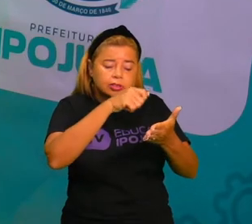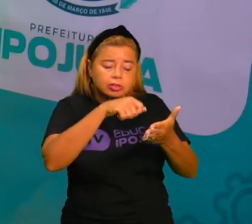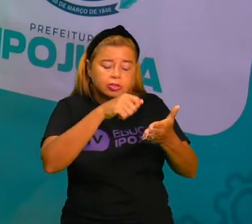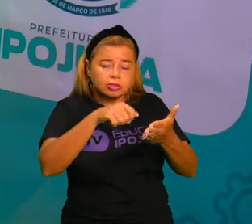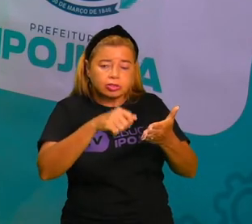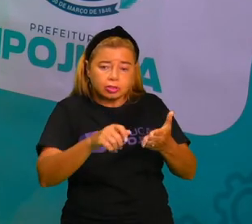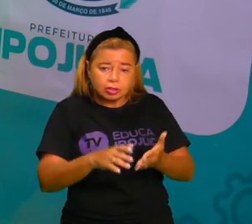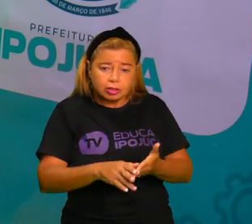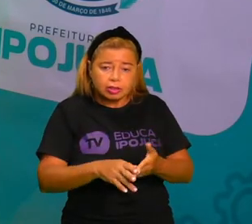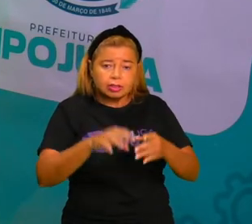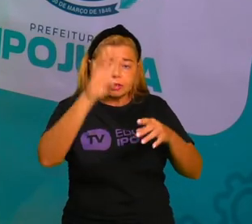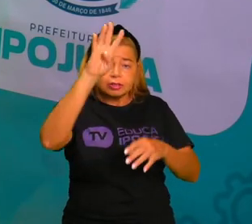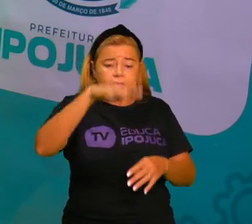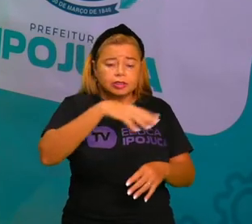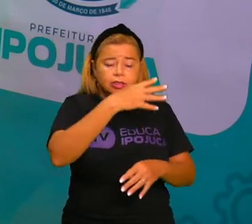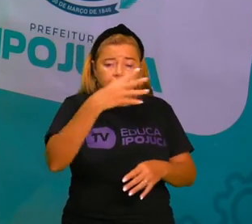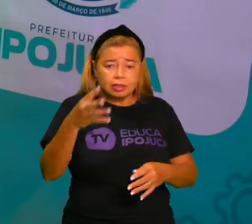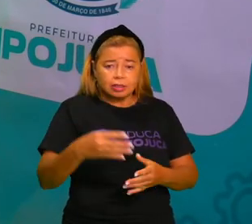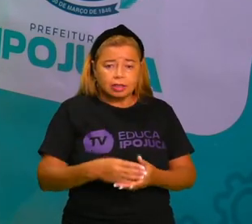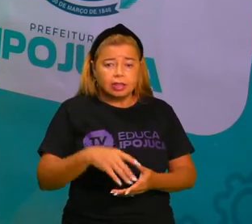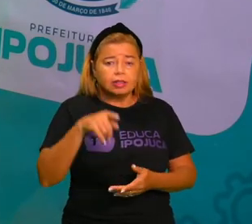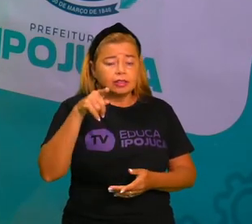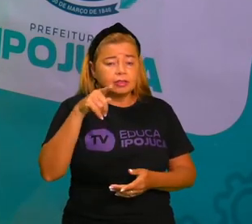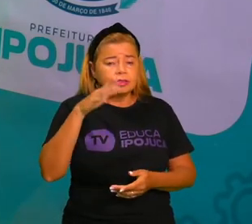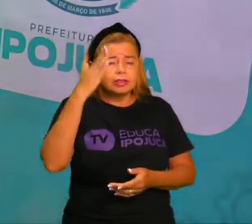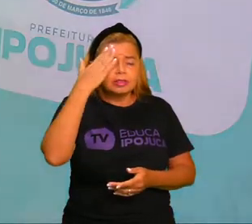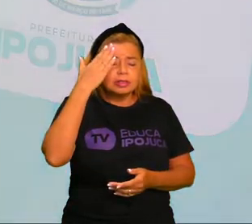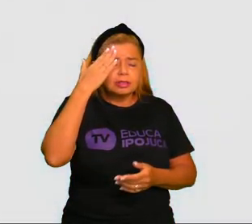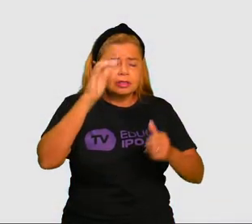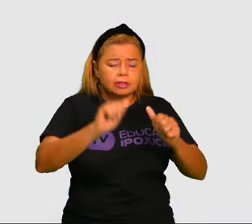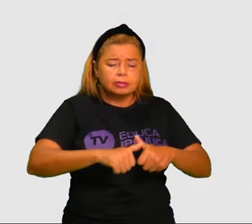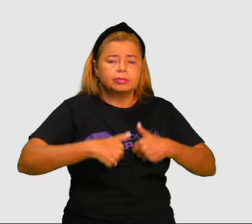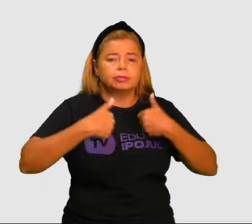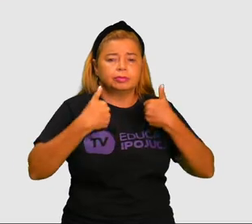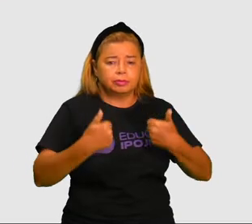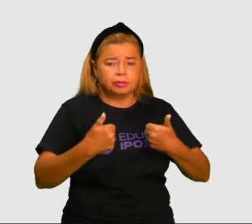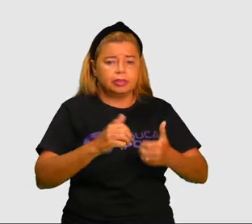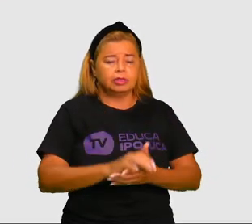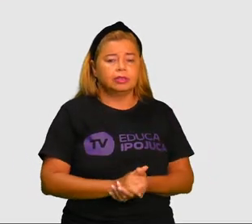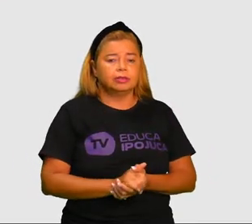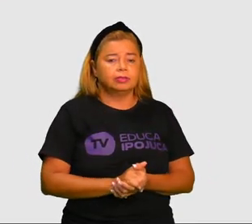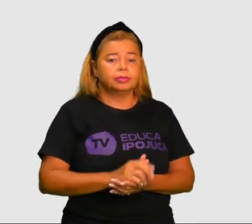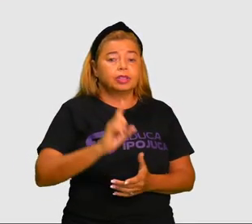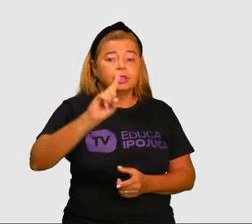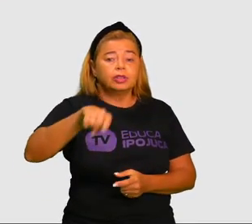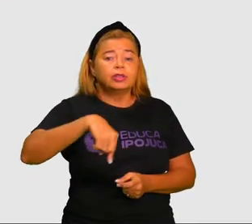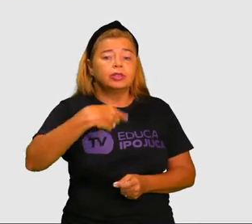a pronúncia das palavras. Vamos para o outro. MACACO.